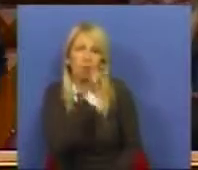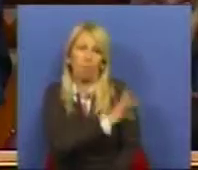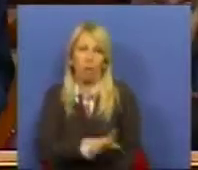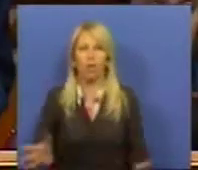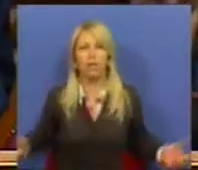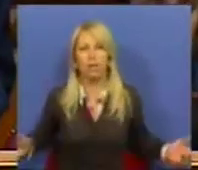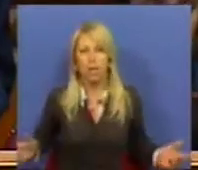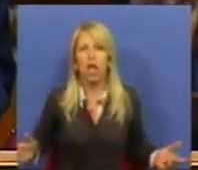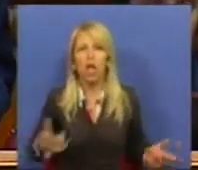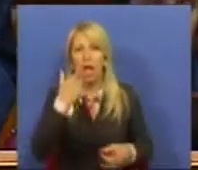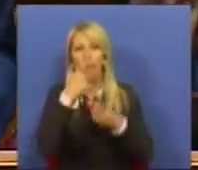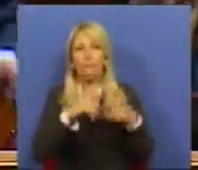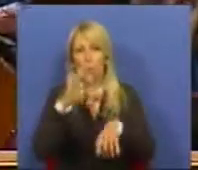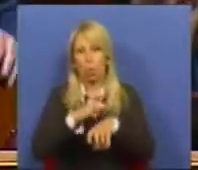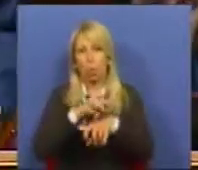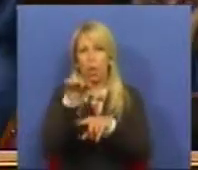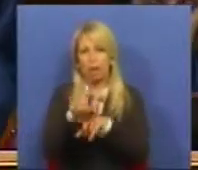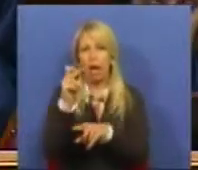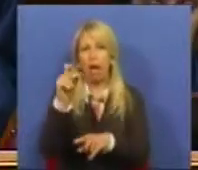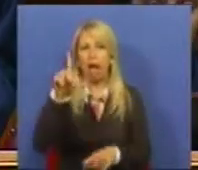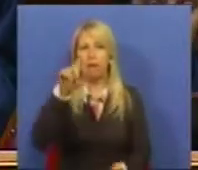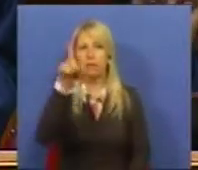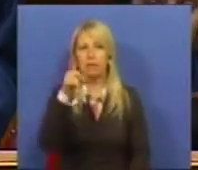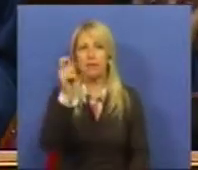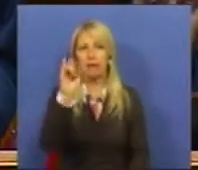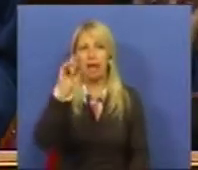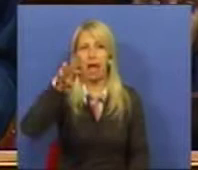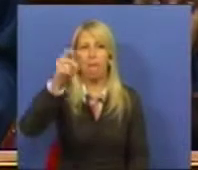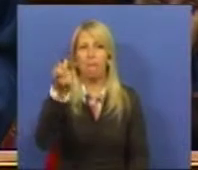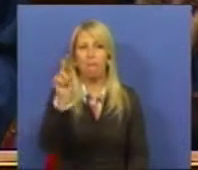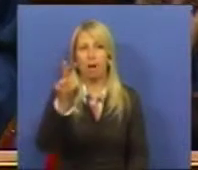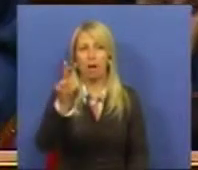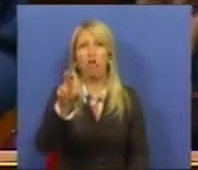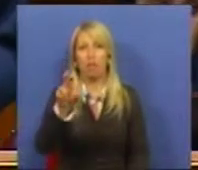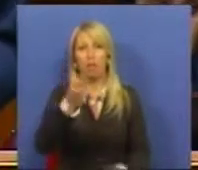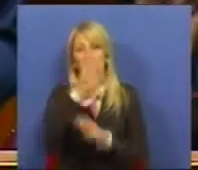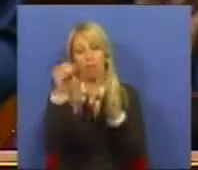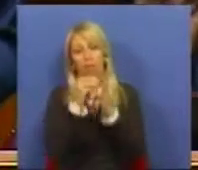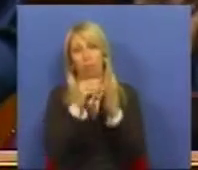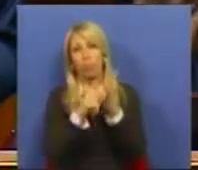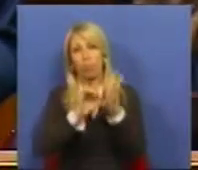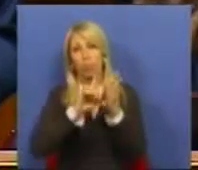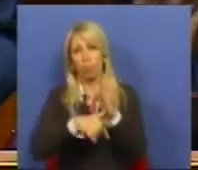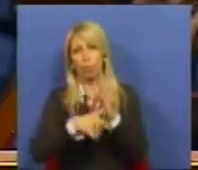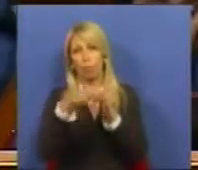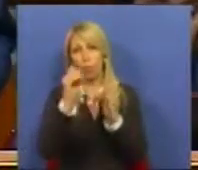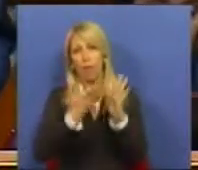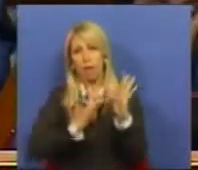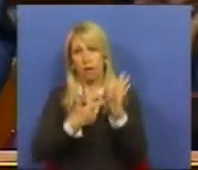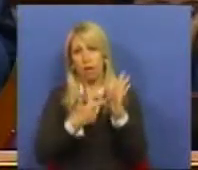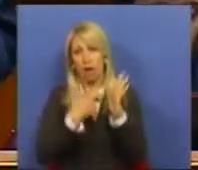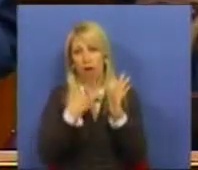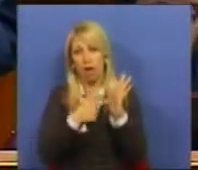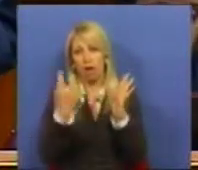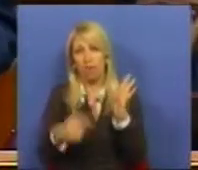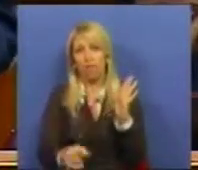os doentes de Alzheimer são um dos exemplos referidos no projeto de resolução do PSD. Eu recordo,